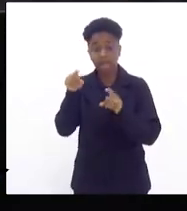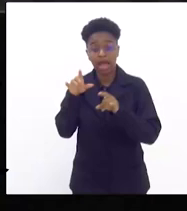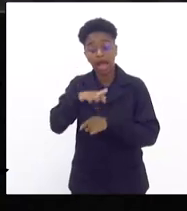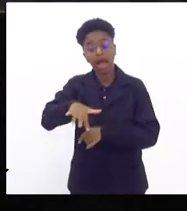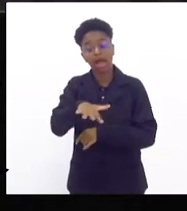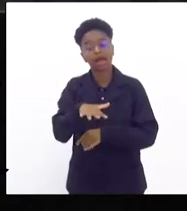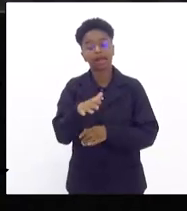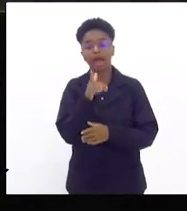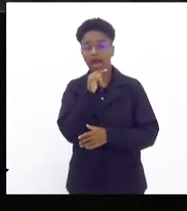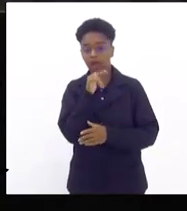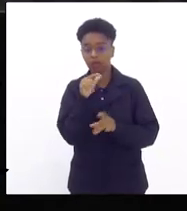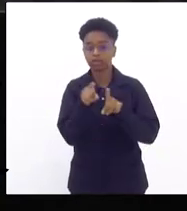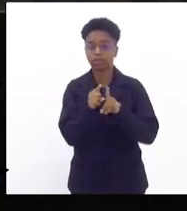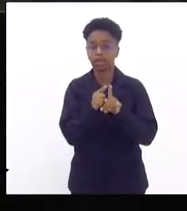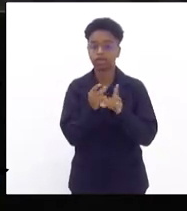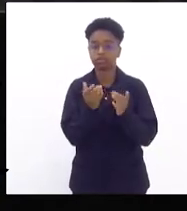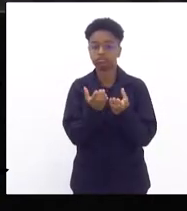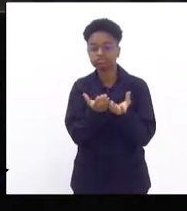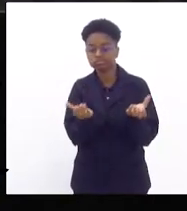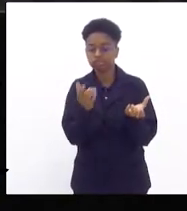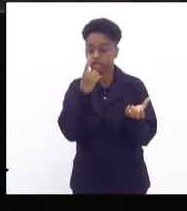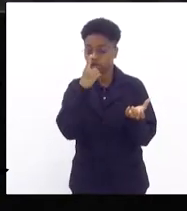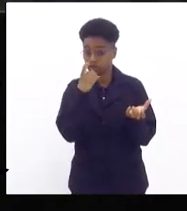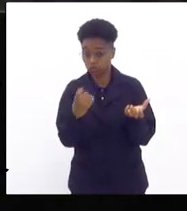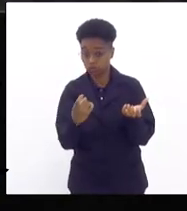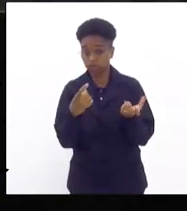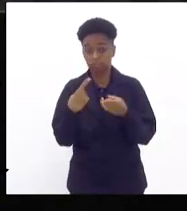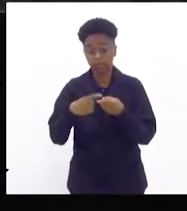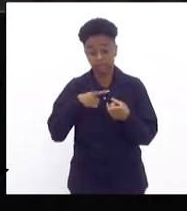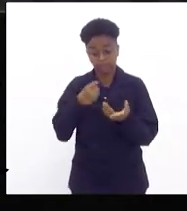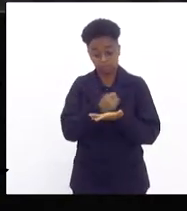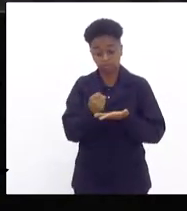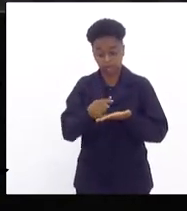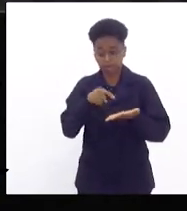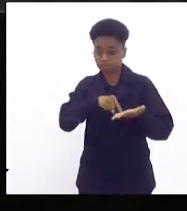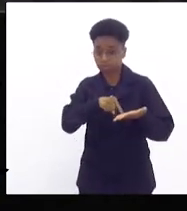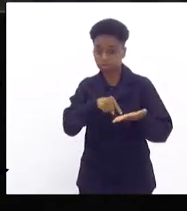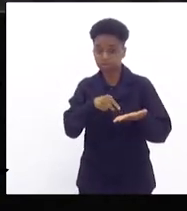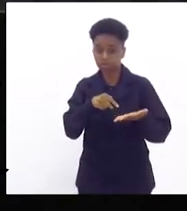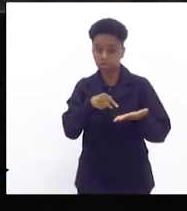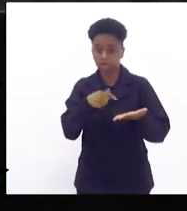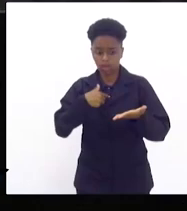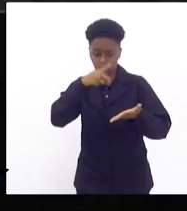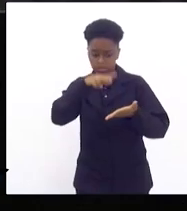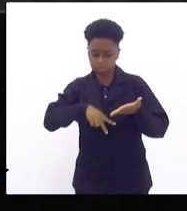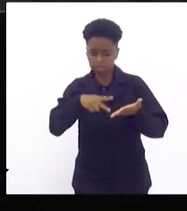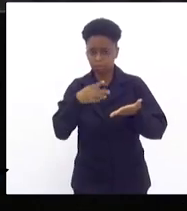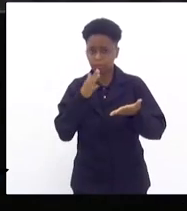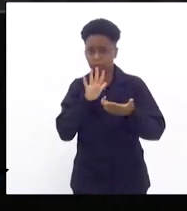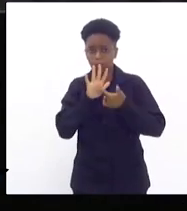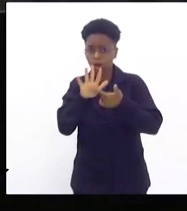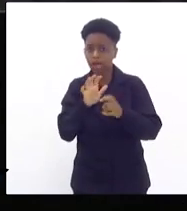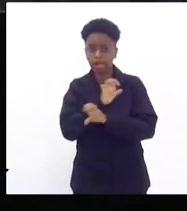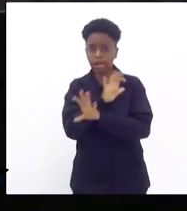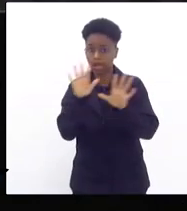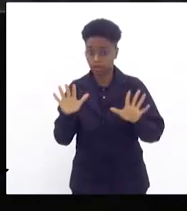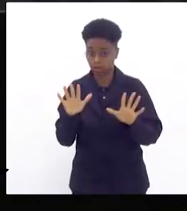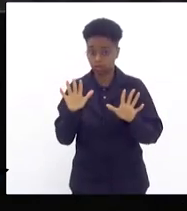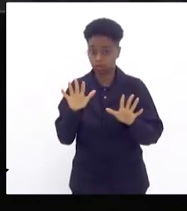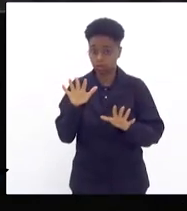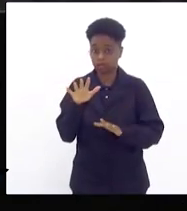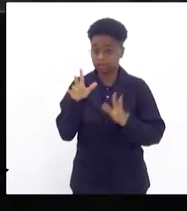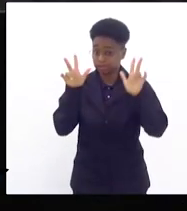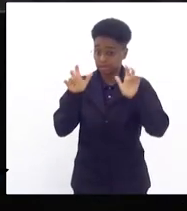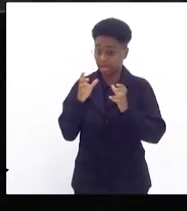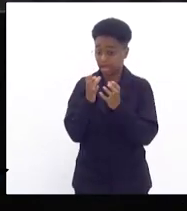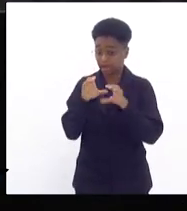água e esgoto porque está aqui no contrato o contrato está na minha mesa no contrato está bem claro de que a rede de água